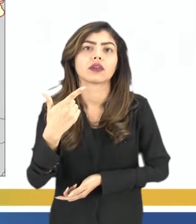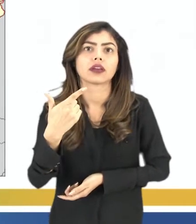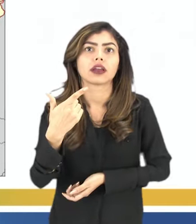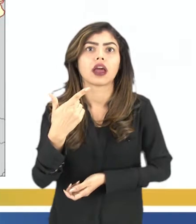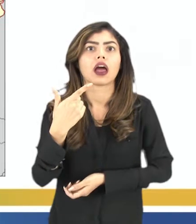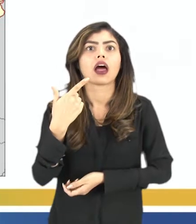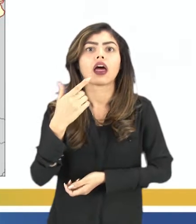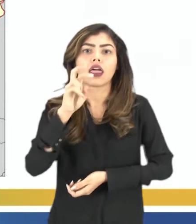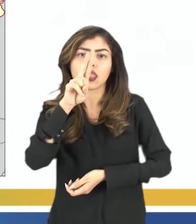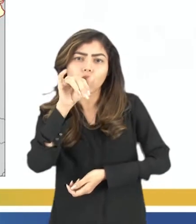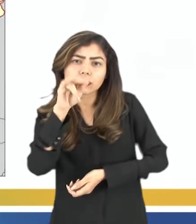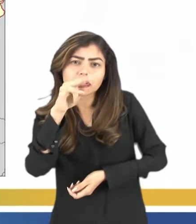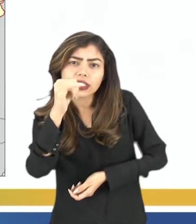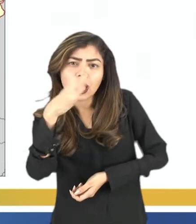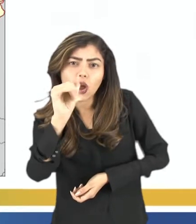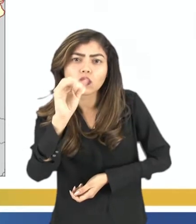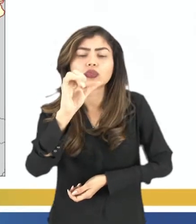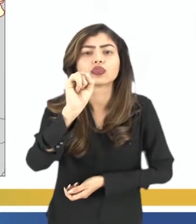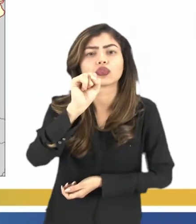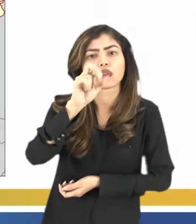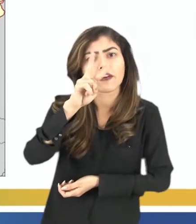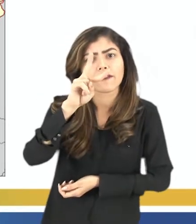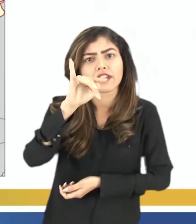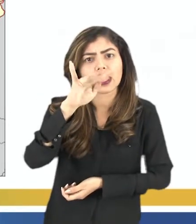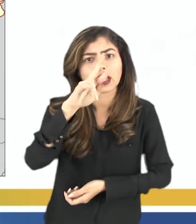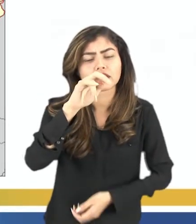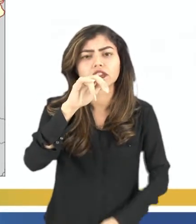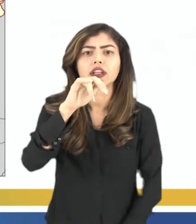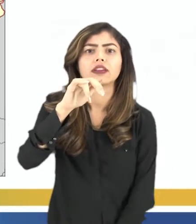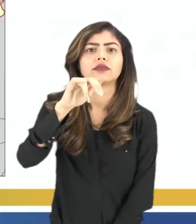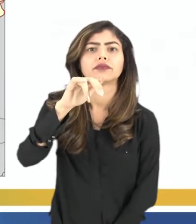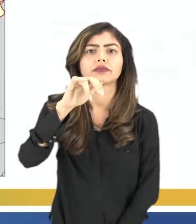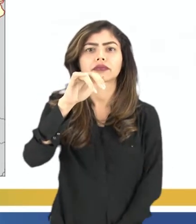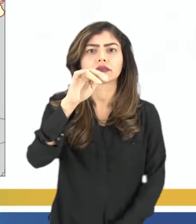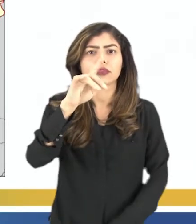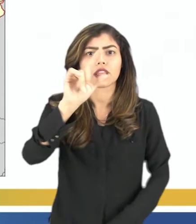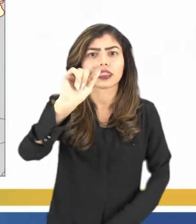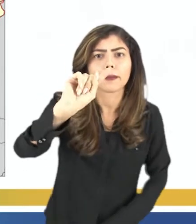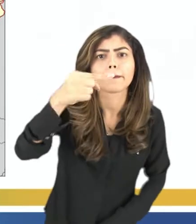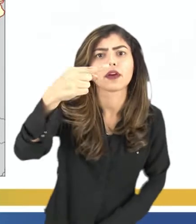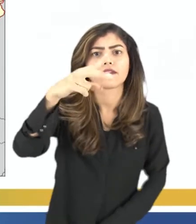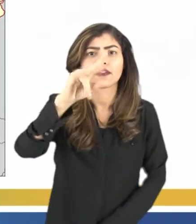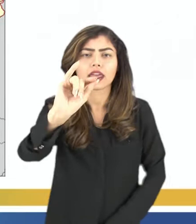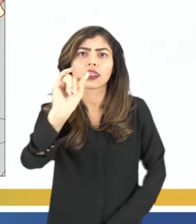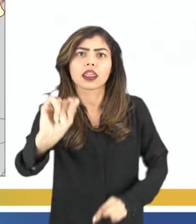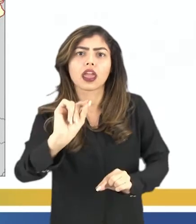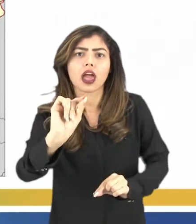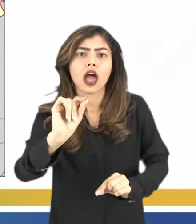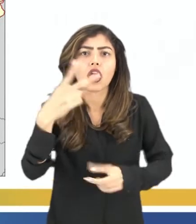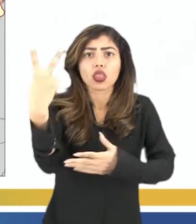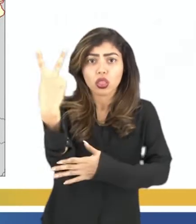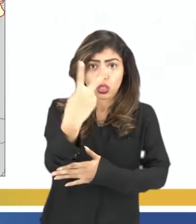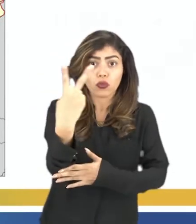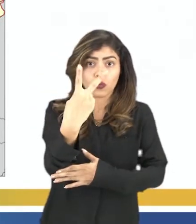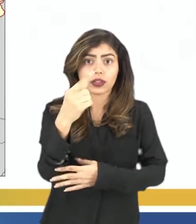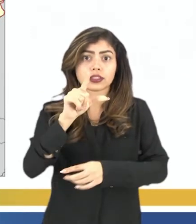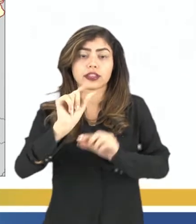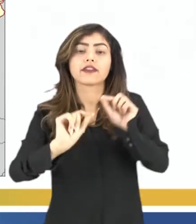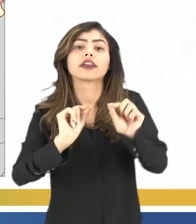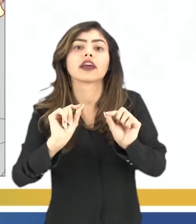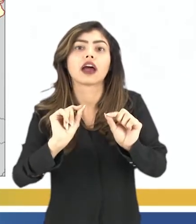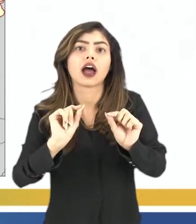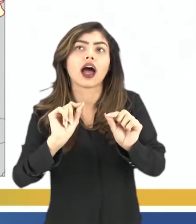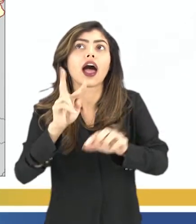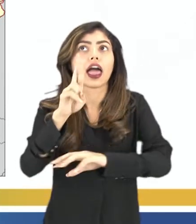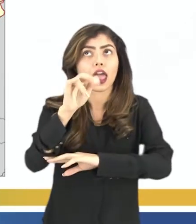Soviética, né? Só que aí depois a gente vai ter uma divisão da Alemanha em duas partes, né? Que seriam